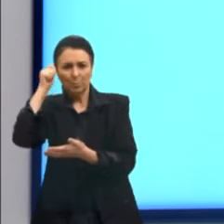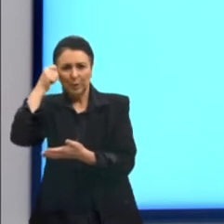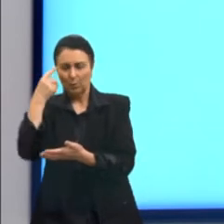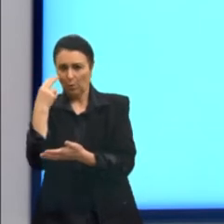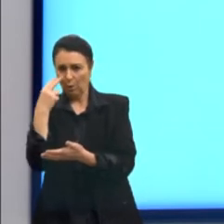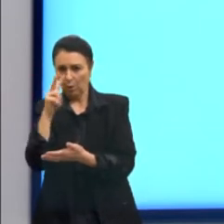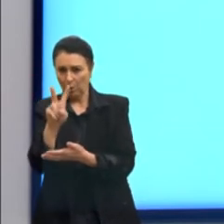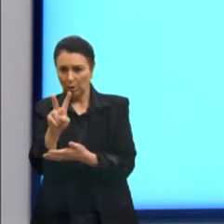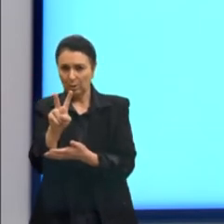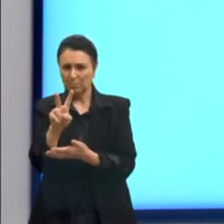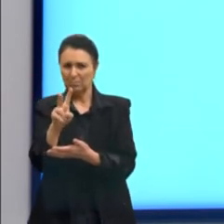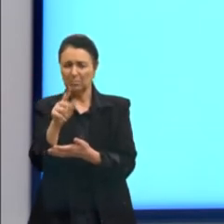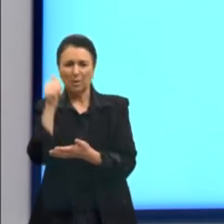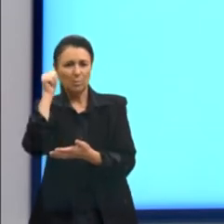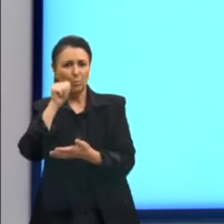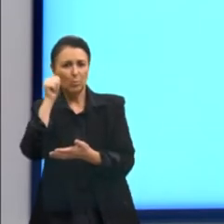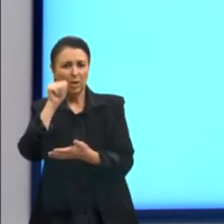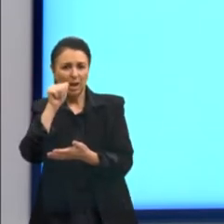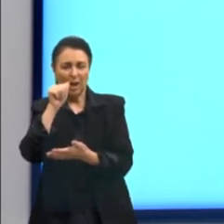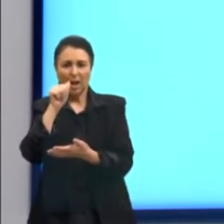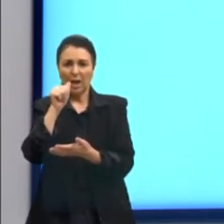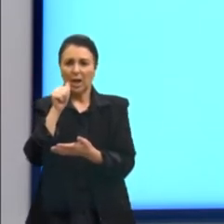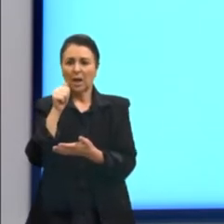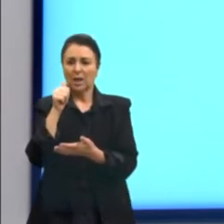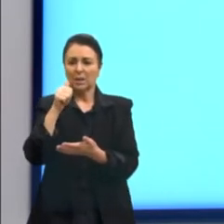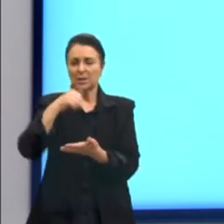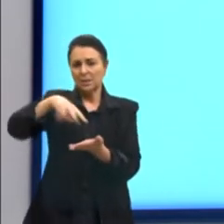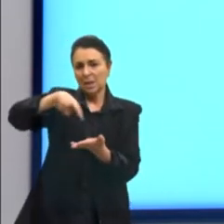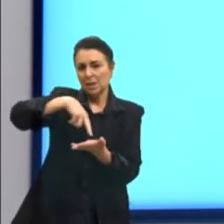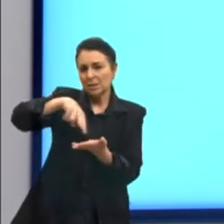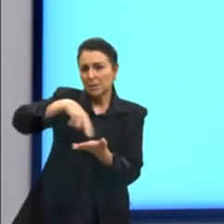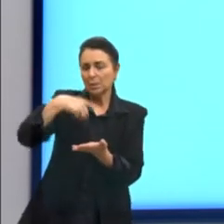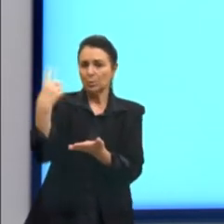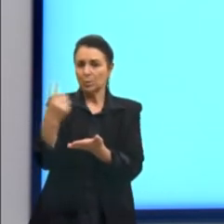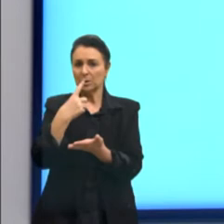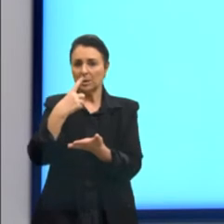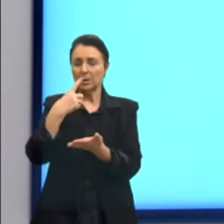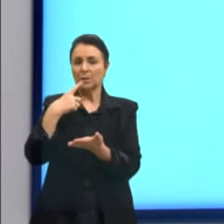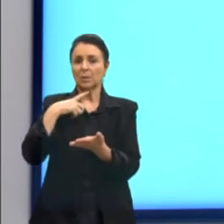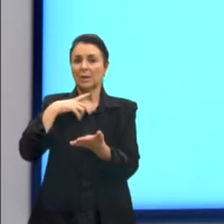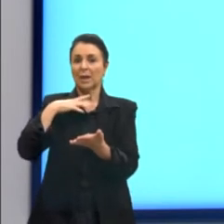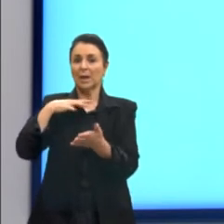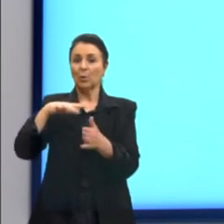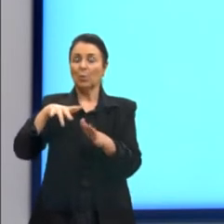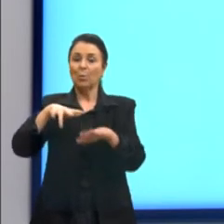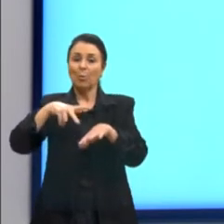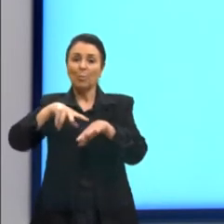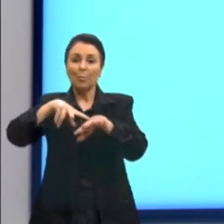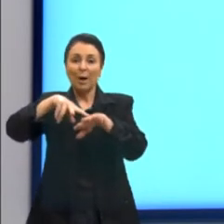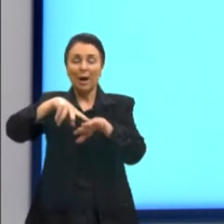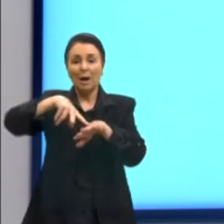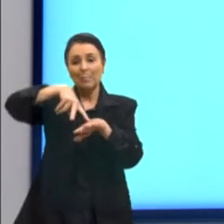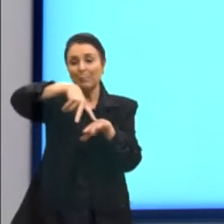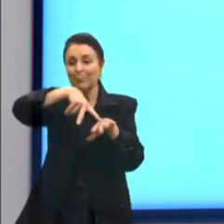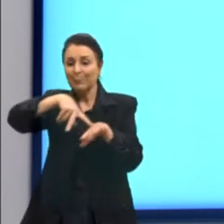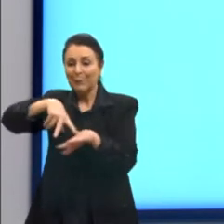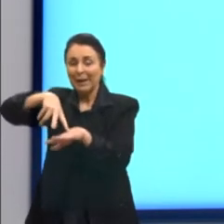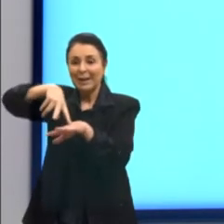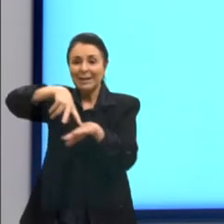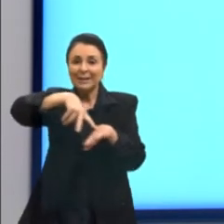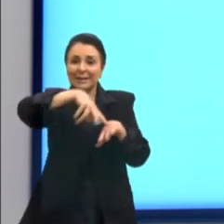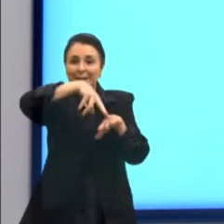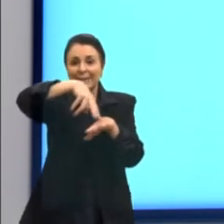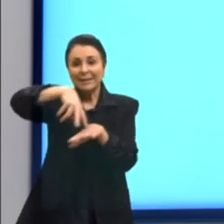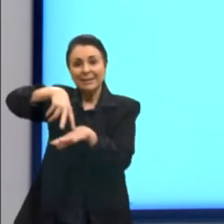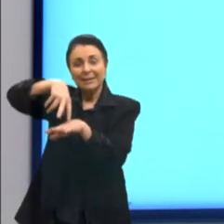aqui parece ser uma mulher dançando a dança do ventre. A gente tem uma bailarina de balé aqui com a sapatilha, a saia,